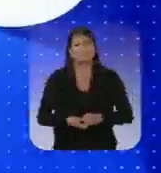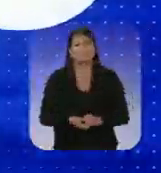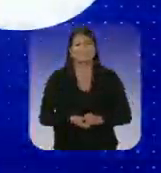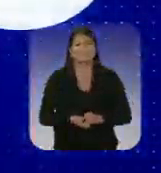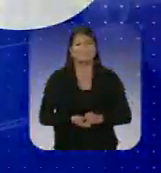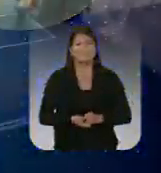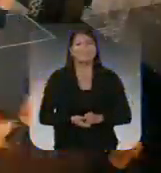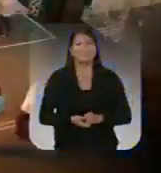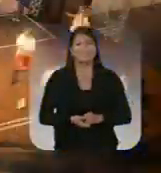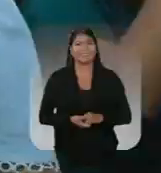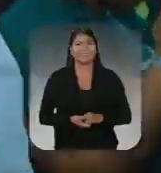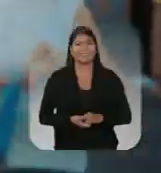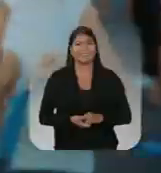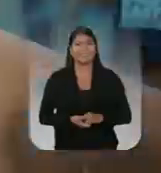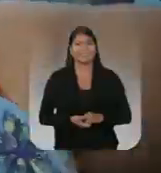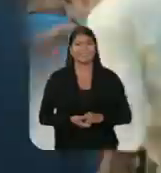povo.